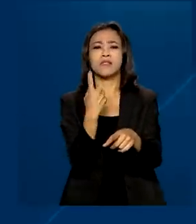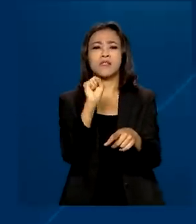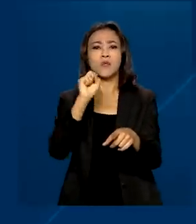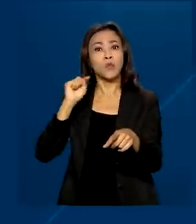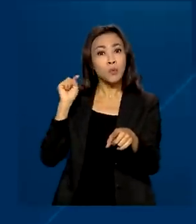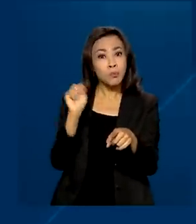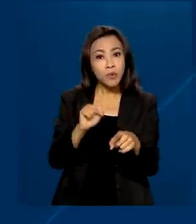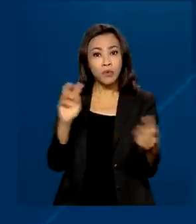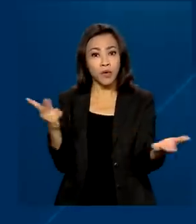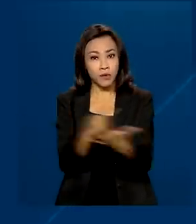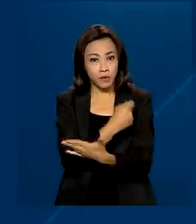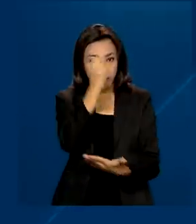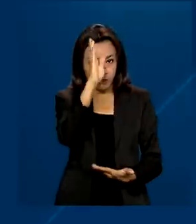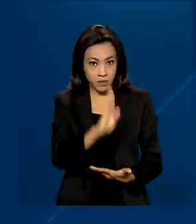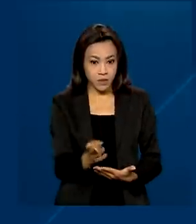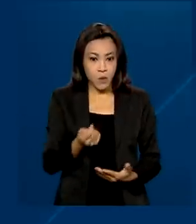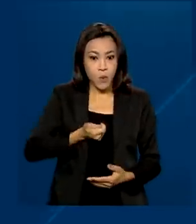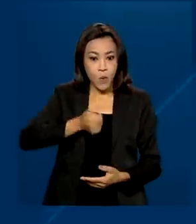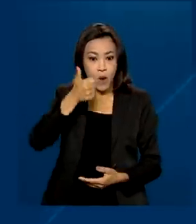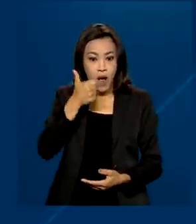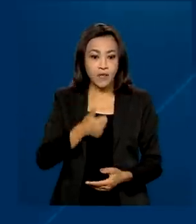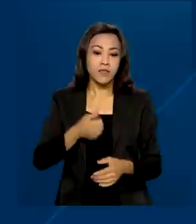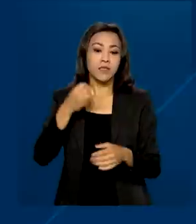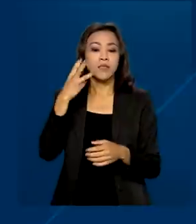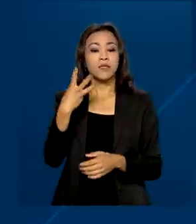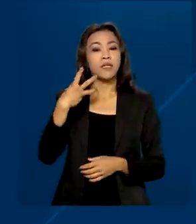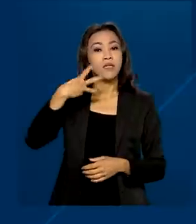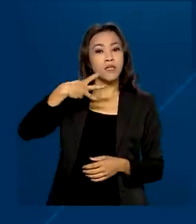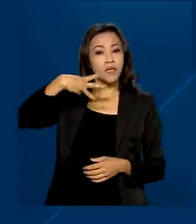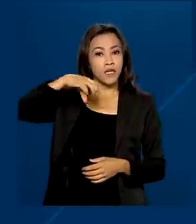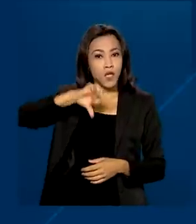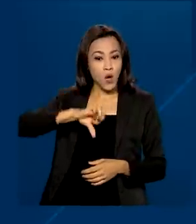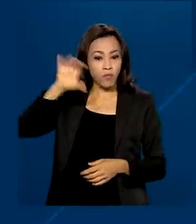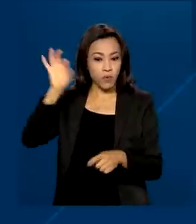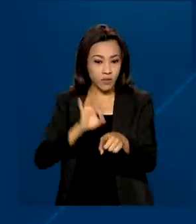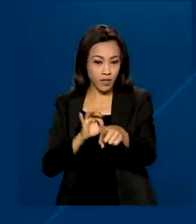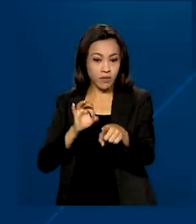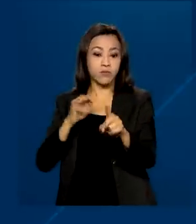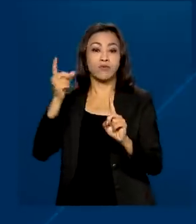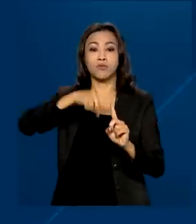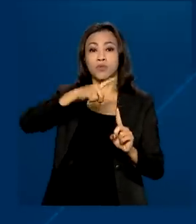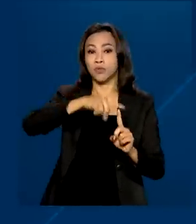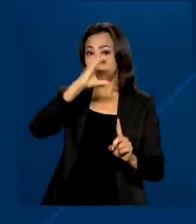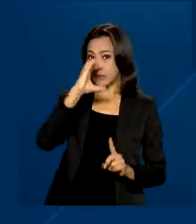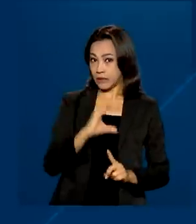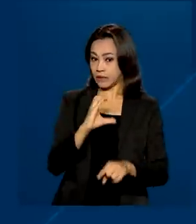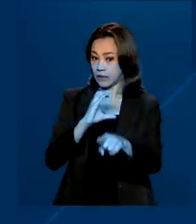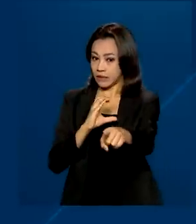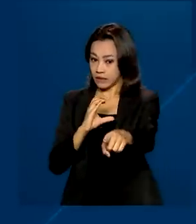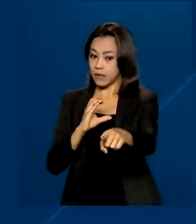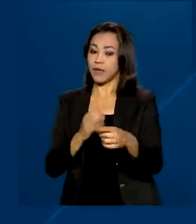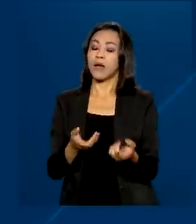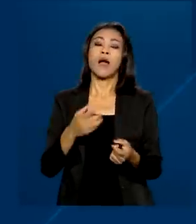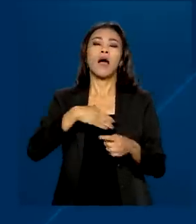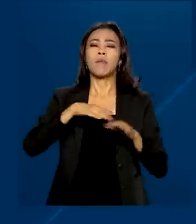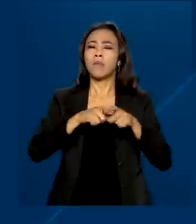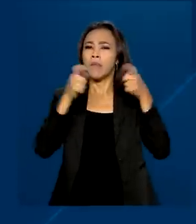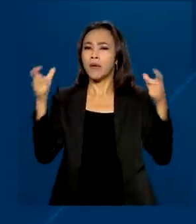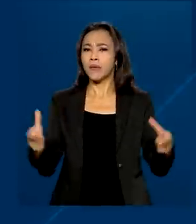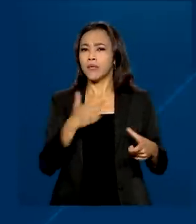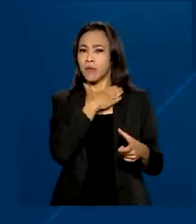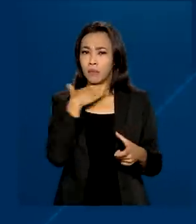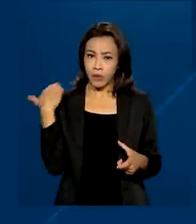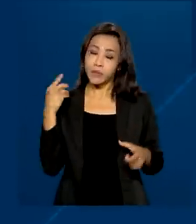casos no país, quase 39% deles de hepatite C. A maior parte dos óbitos também é